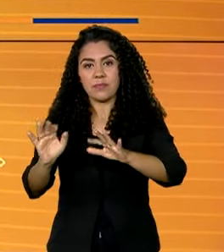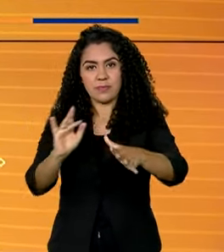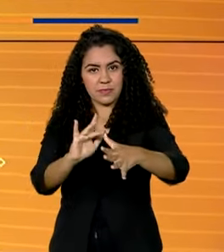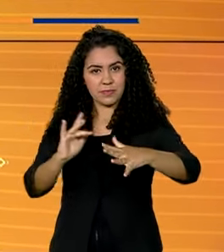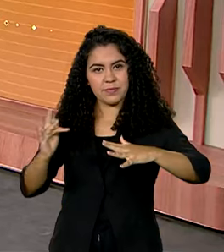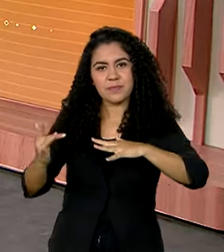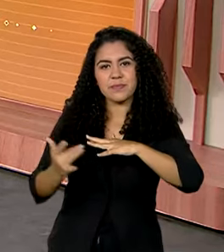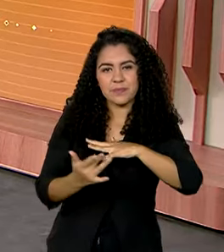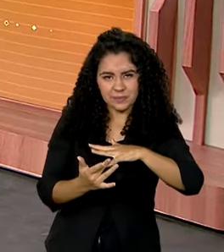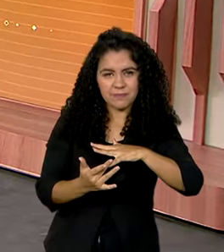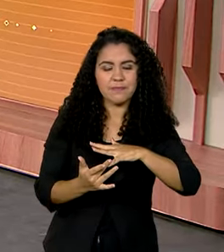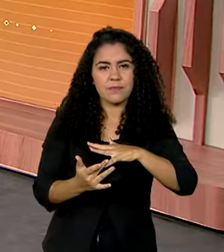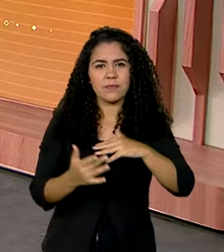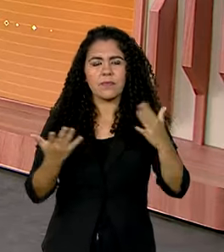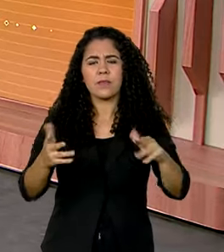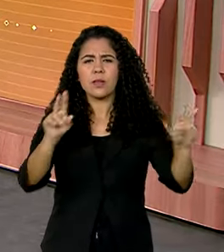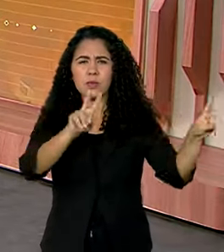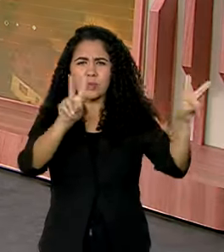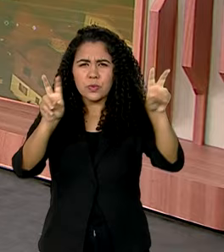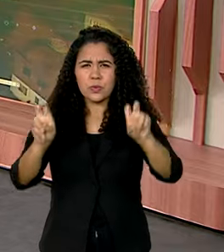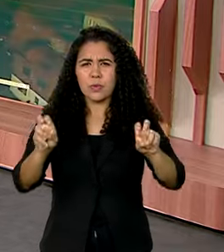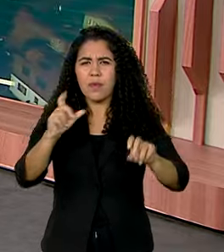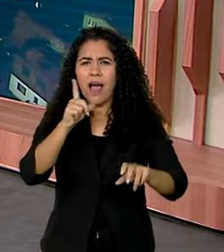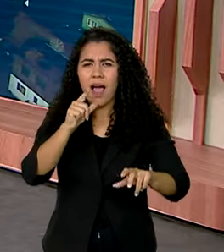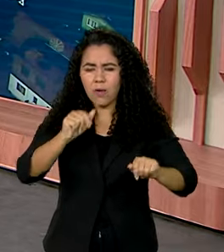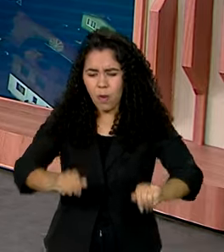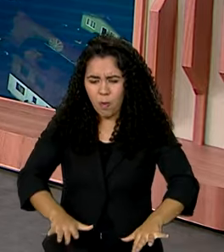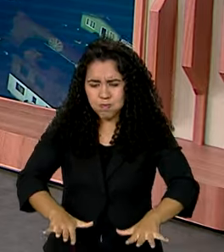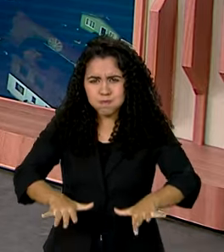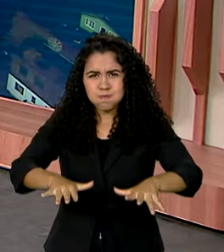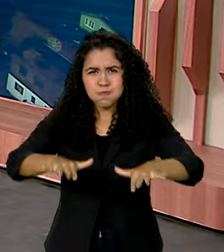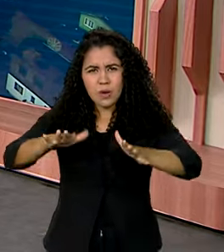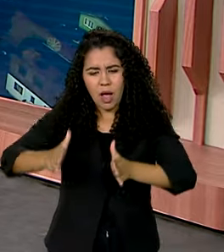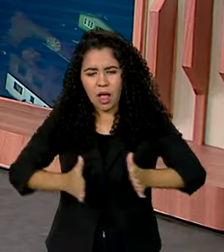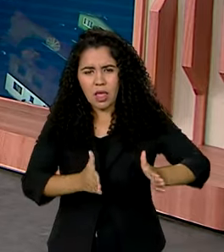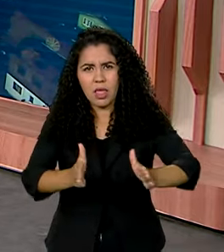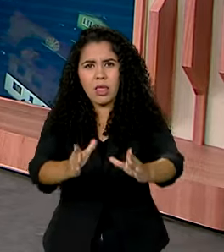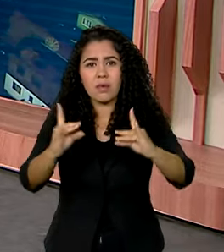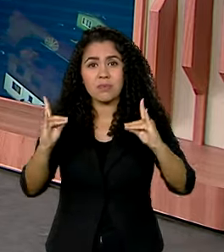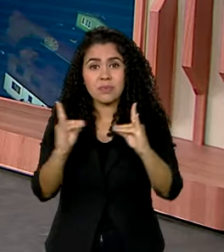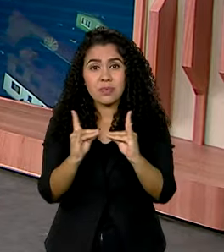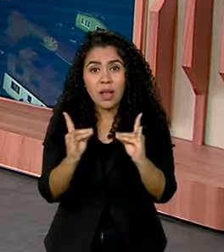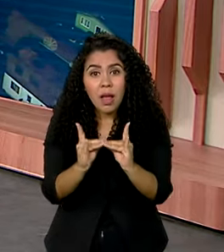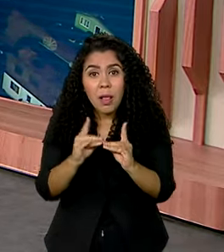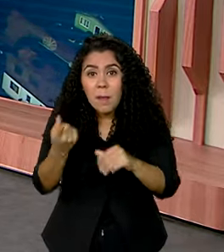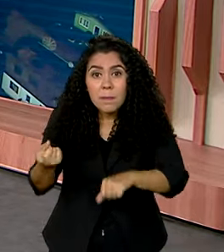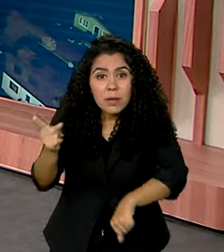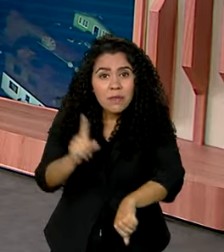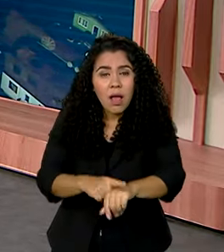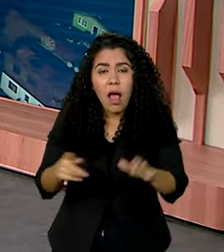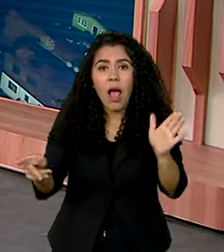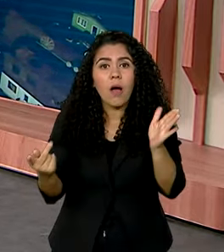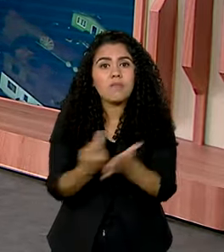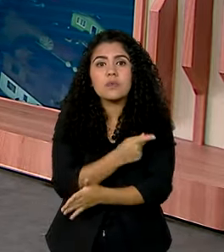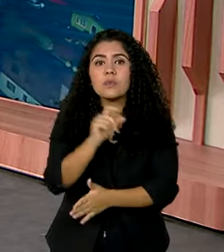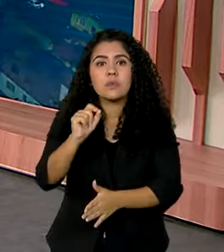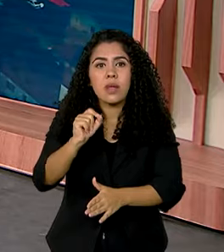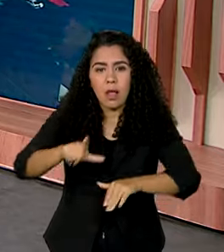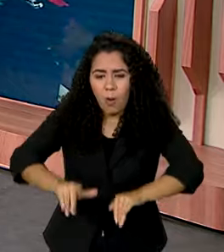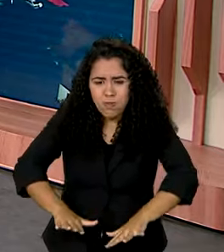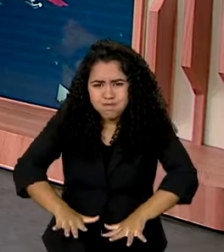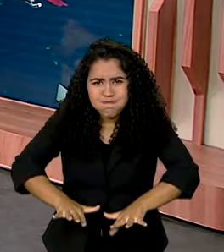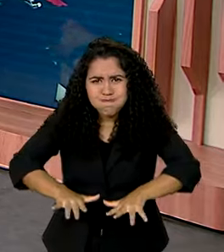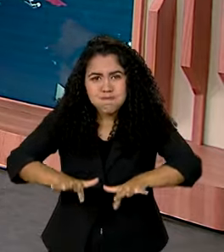sociais. O nível do Rio Guaíba pela primeira vez em um mês fica abaixo do nível de inundação.